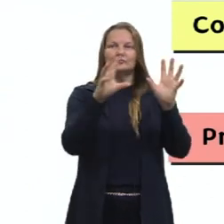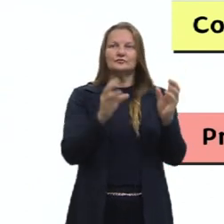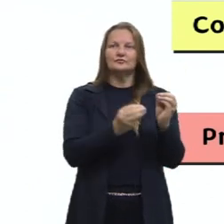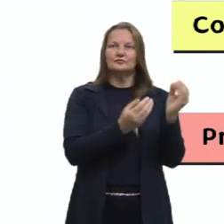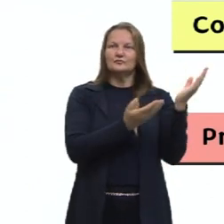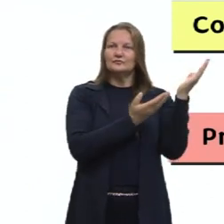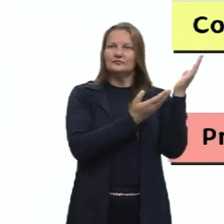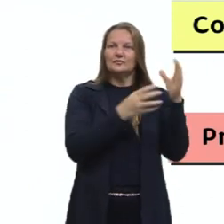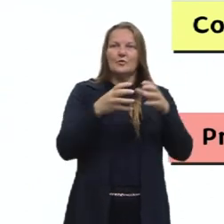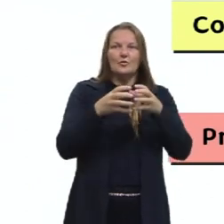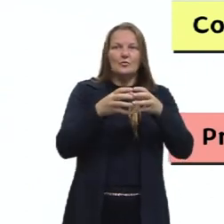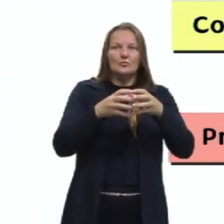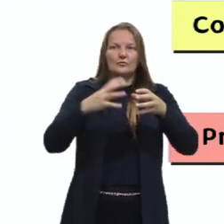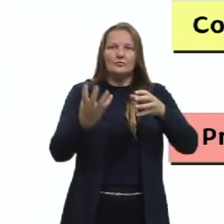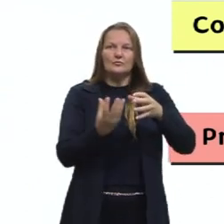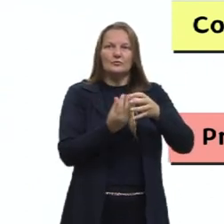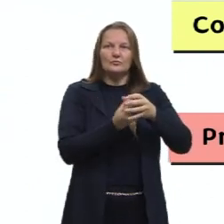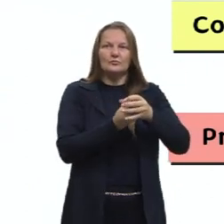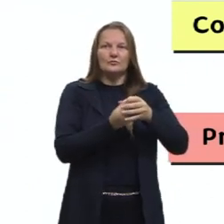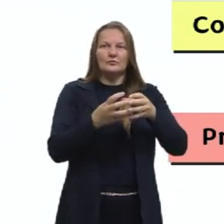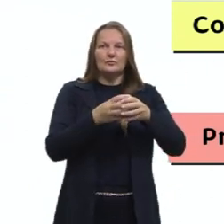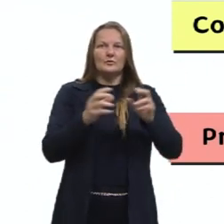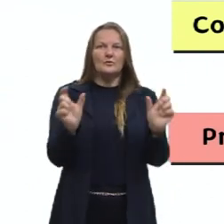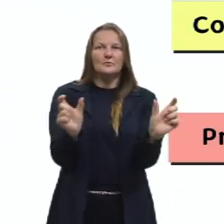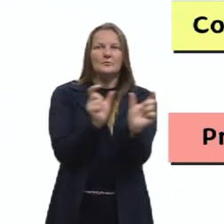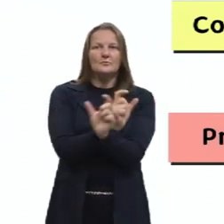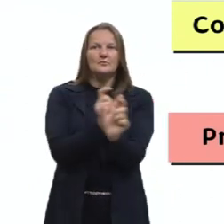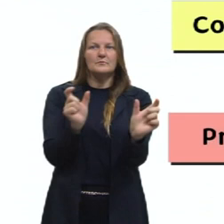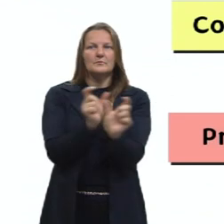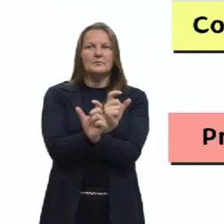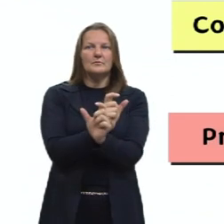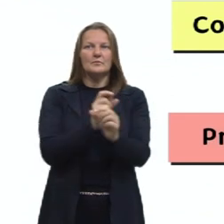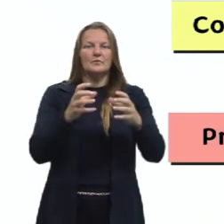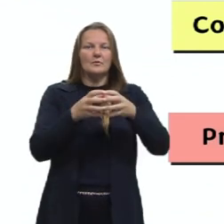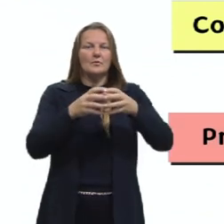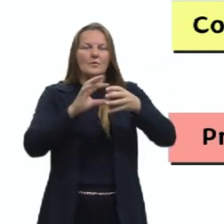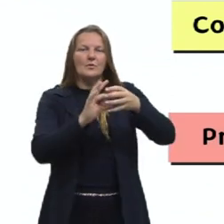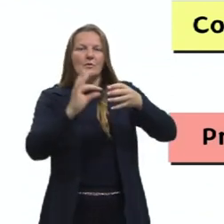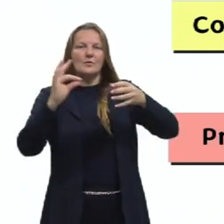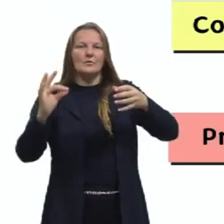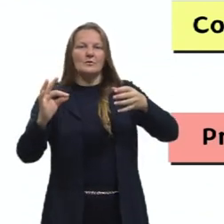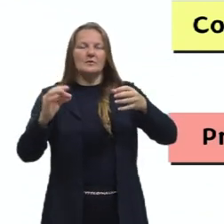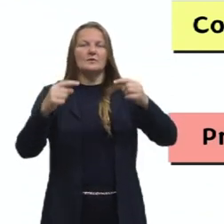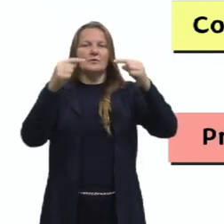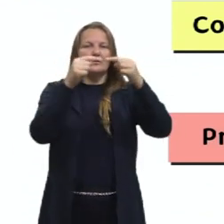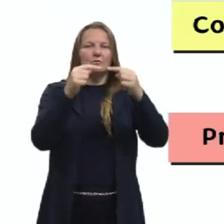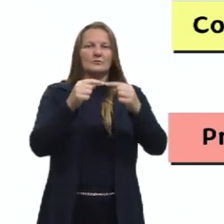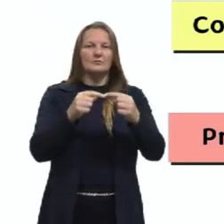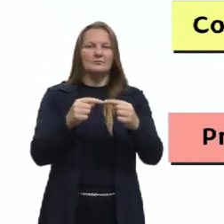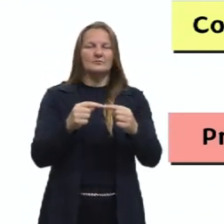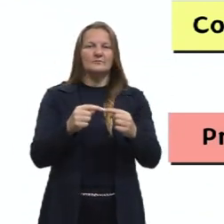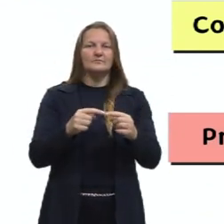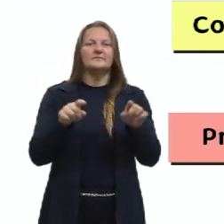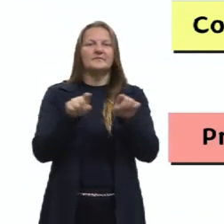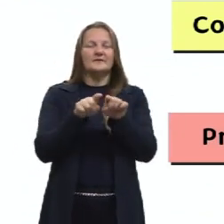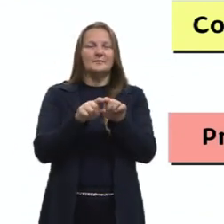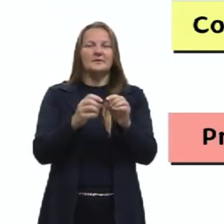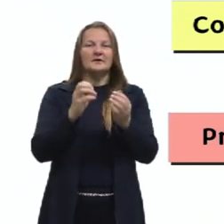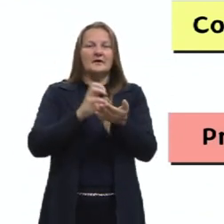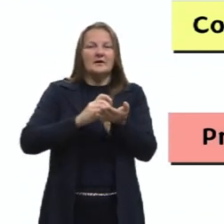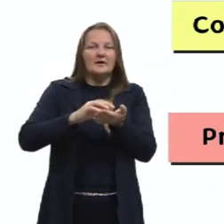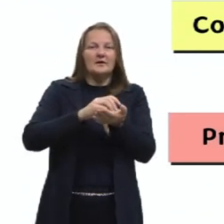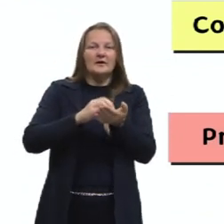dos agrupamentos, a permutação, o arranjo, a combinação e também o cálculo da